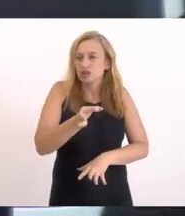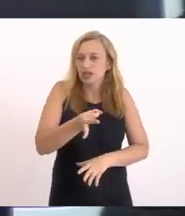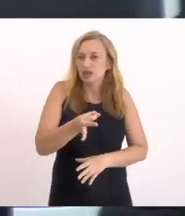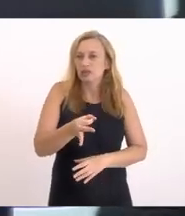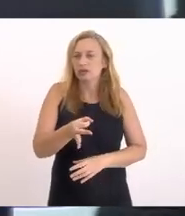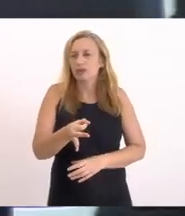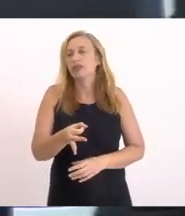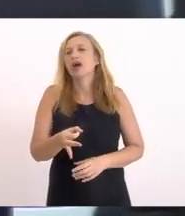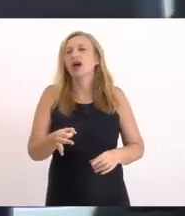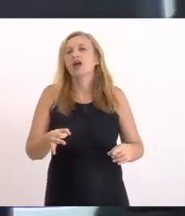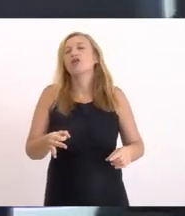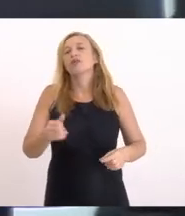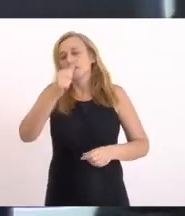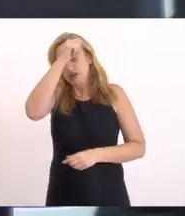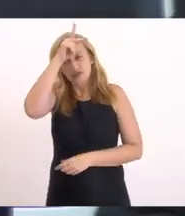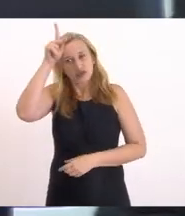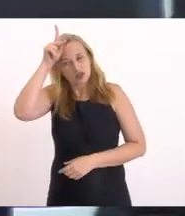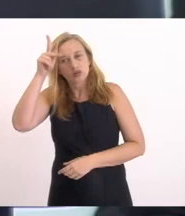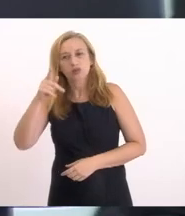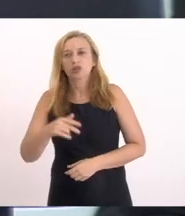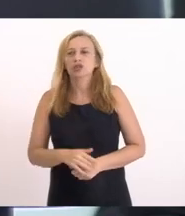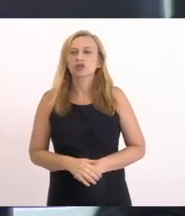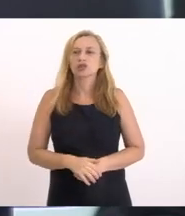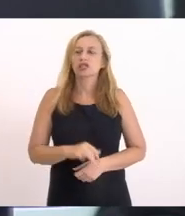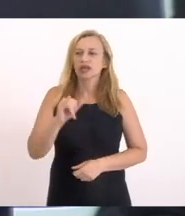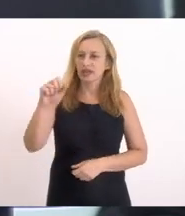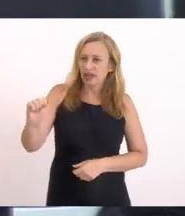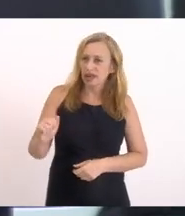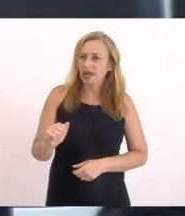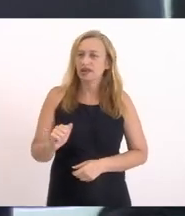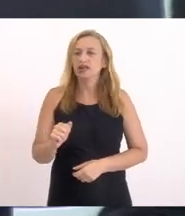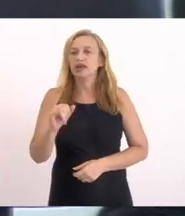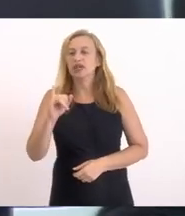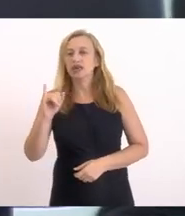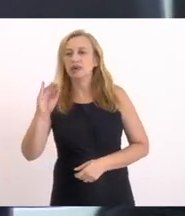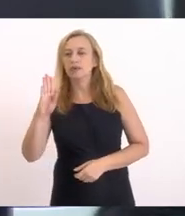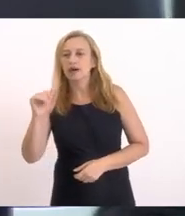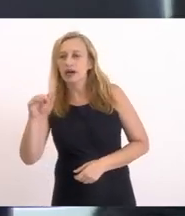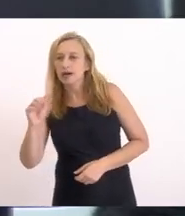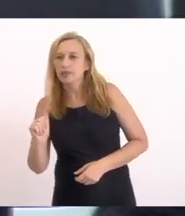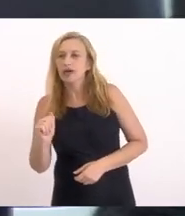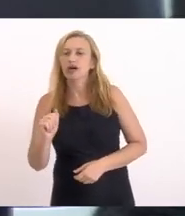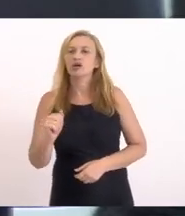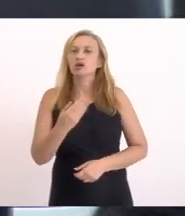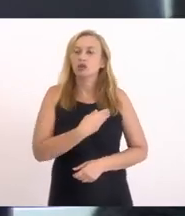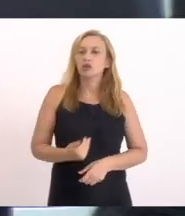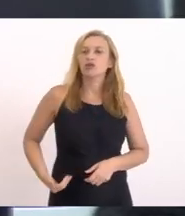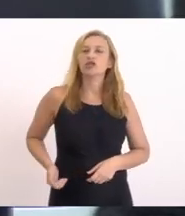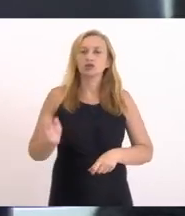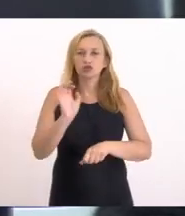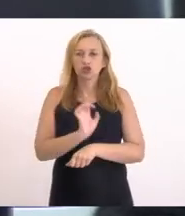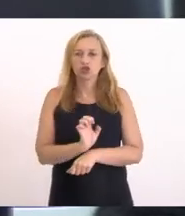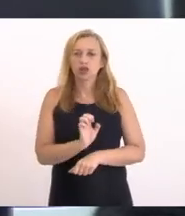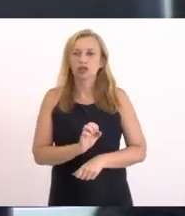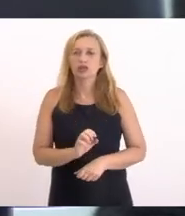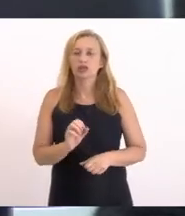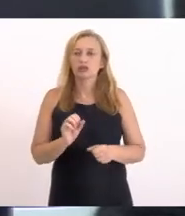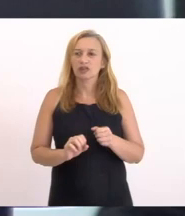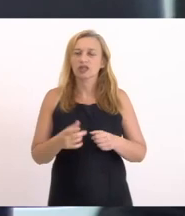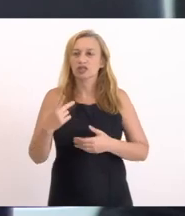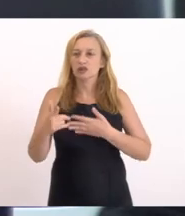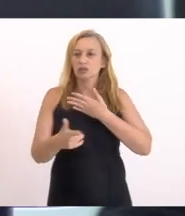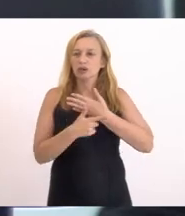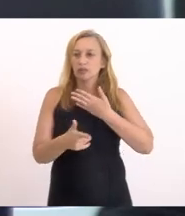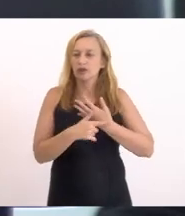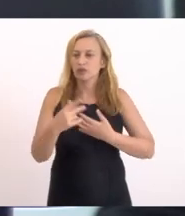Prefeituras Como Como Inéia Como Ibama Como Governo do Estado A fazer seu papel